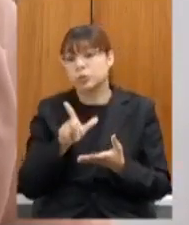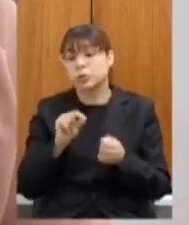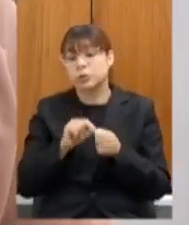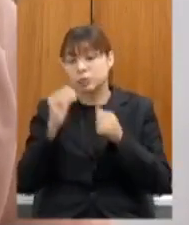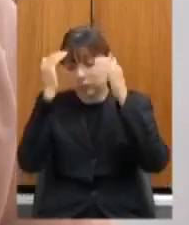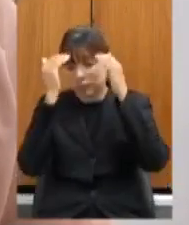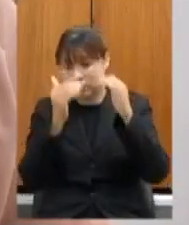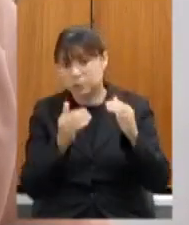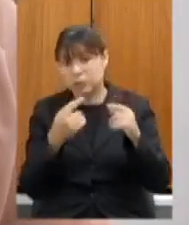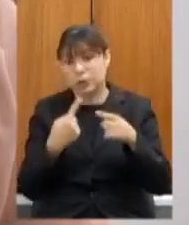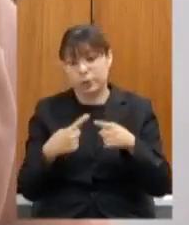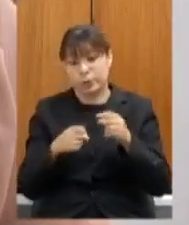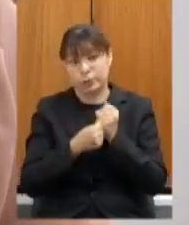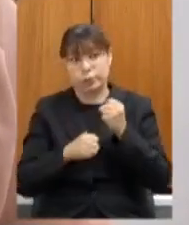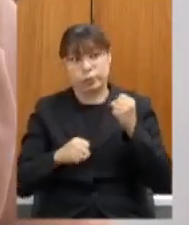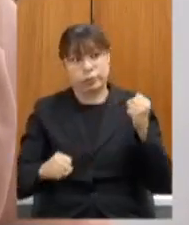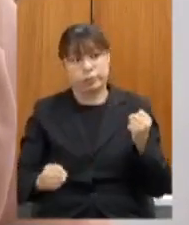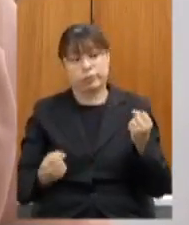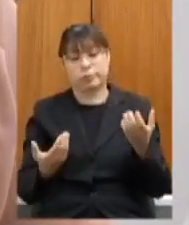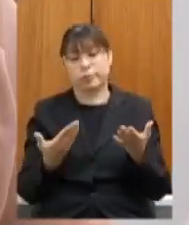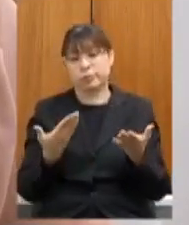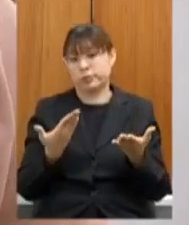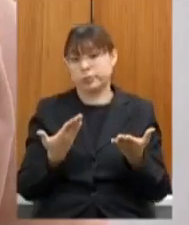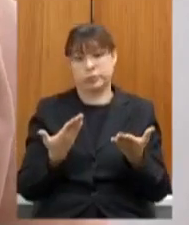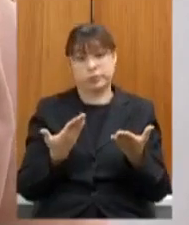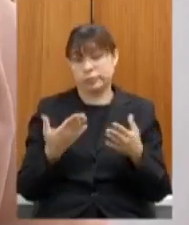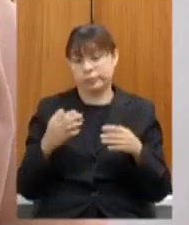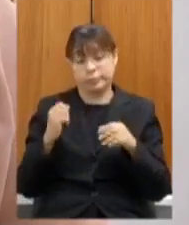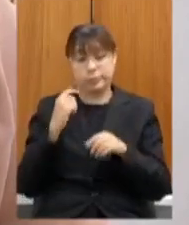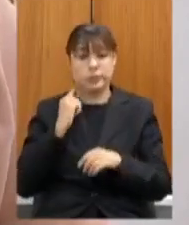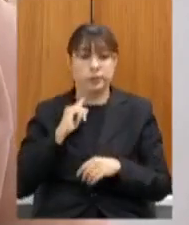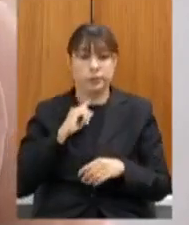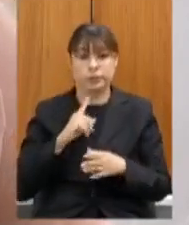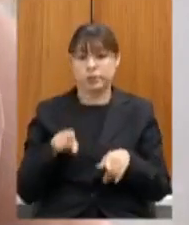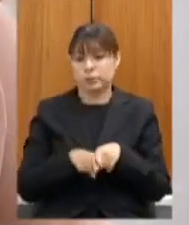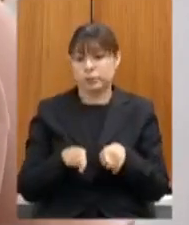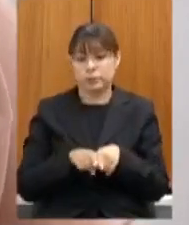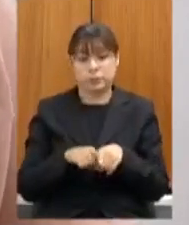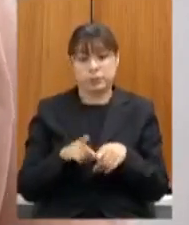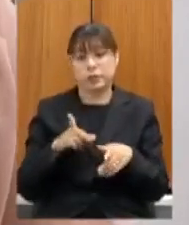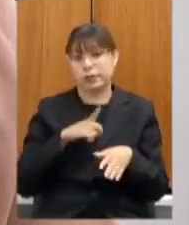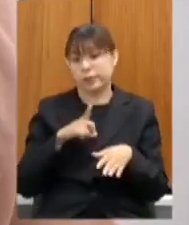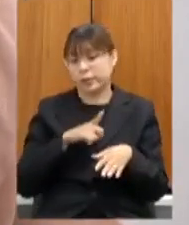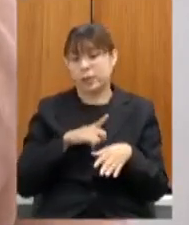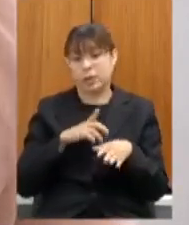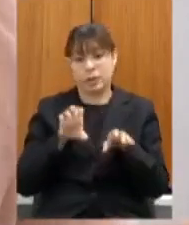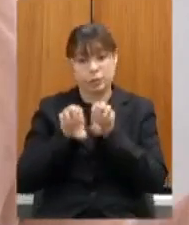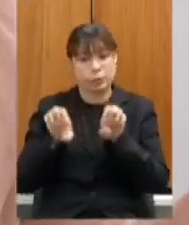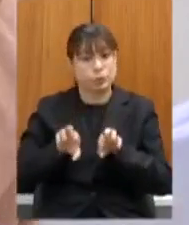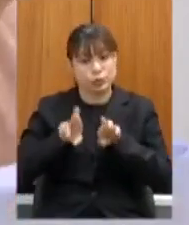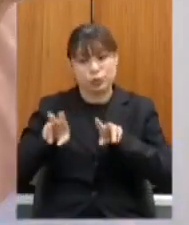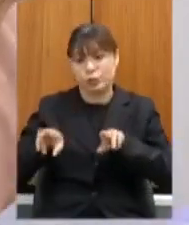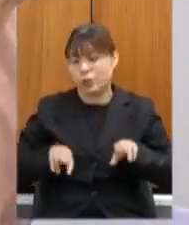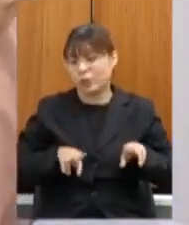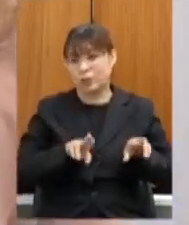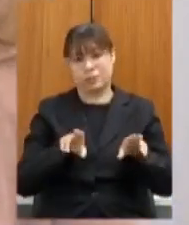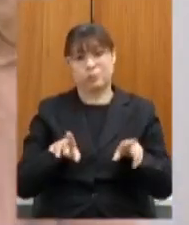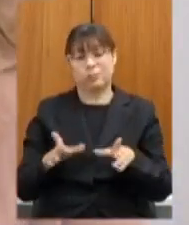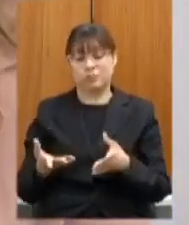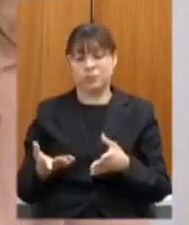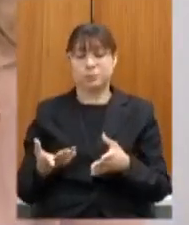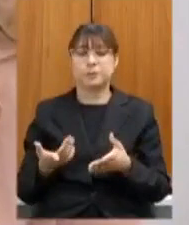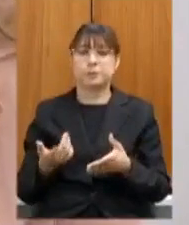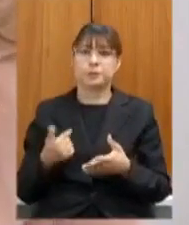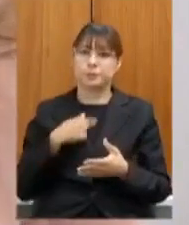territorial de minas e as desigualdades da infraestrutura escolar de ensino e faço essa última questão secretária eu